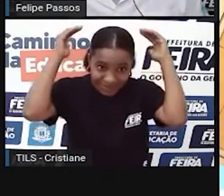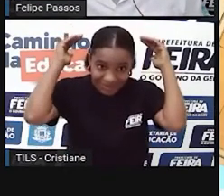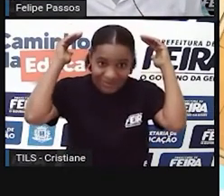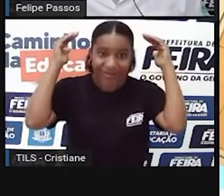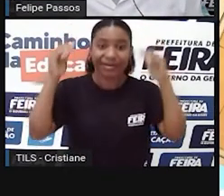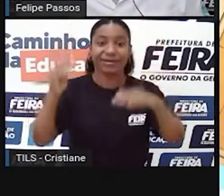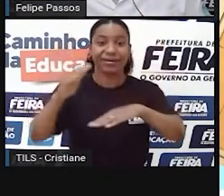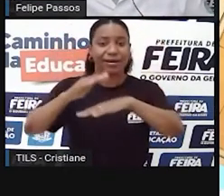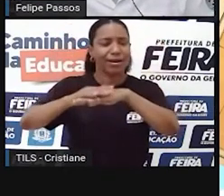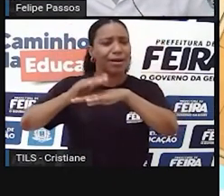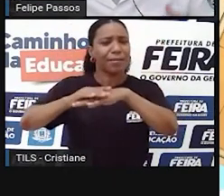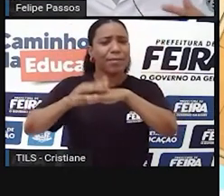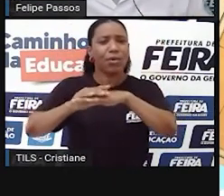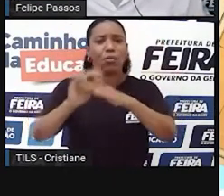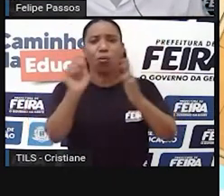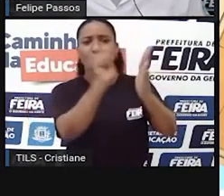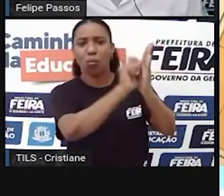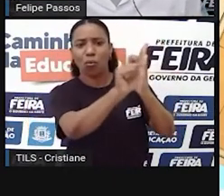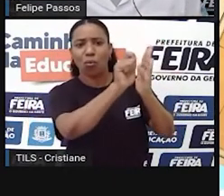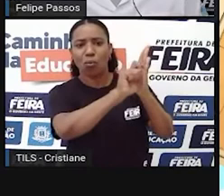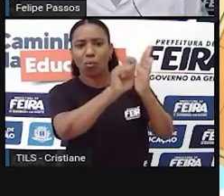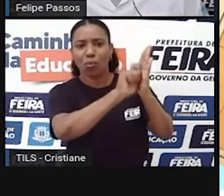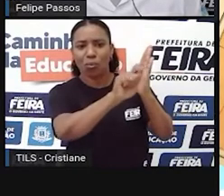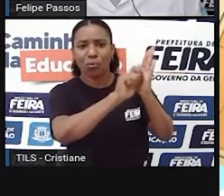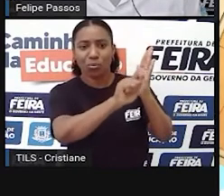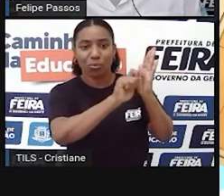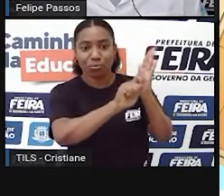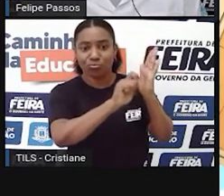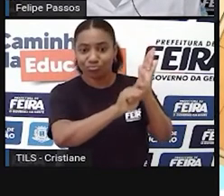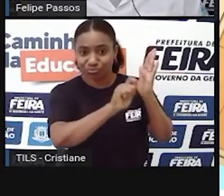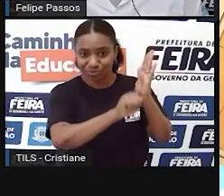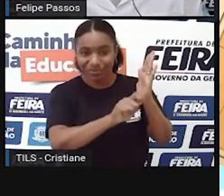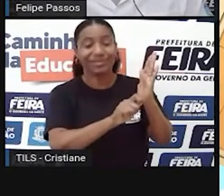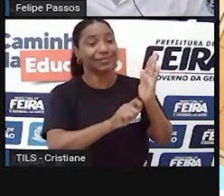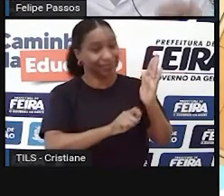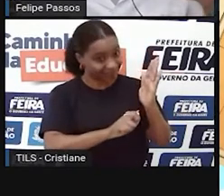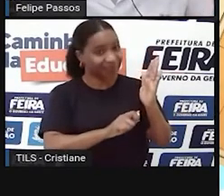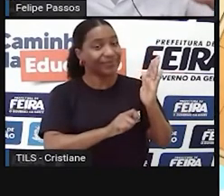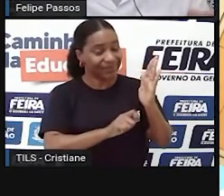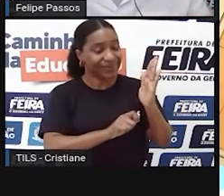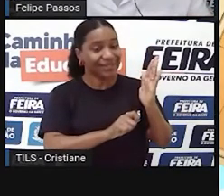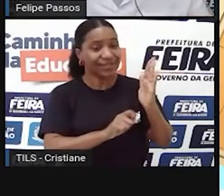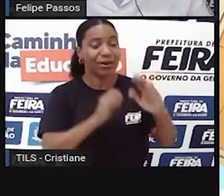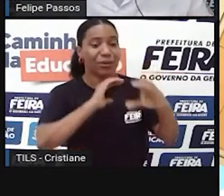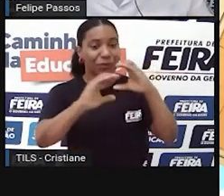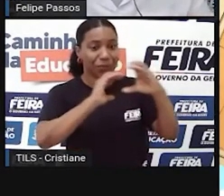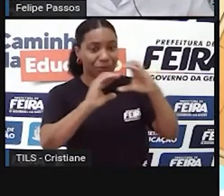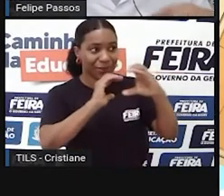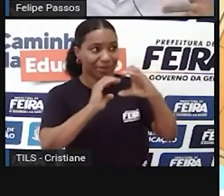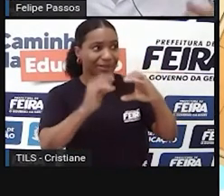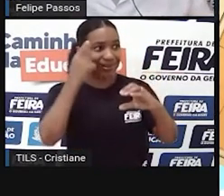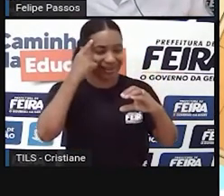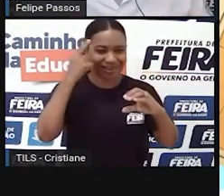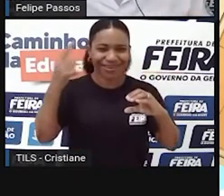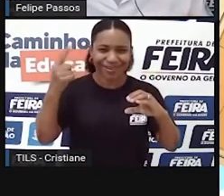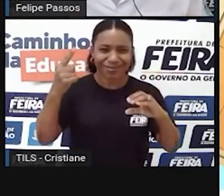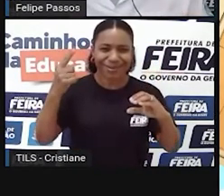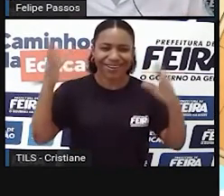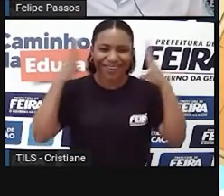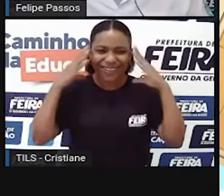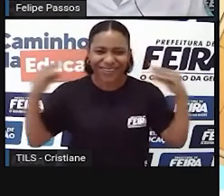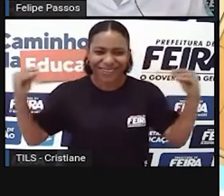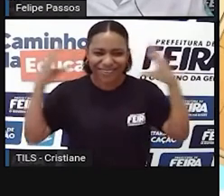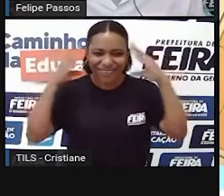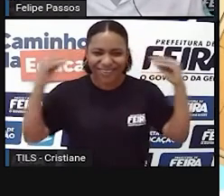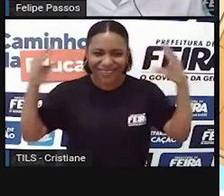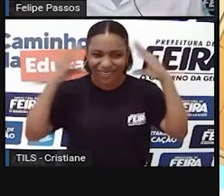chegou para mudar ainda mais essa forma de comunicação. Então, a gente já fazia alguns desenhos. Só que o desenho, ele